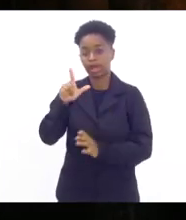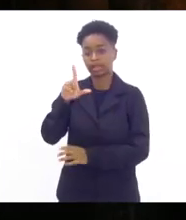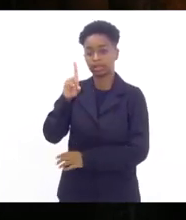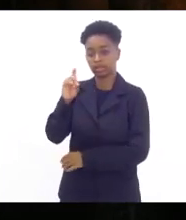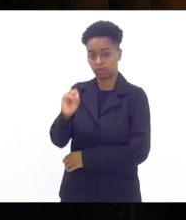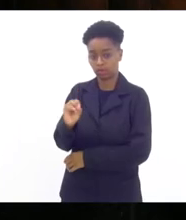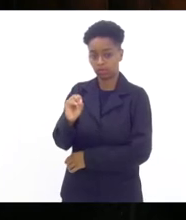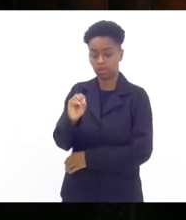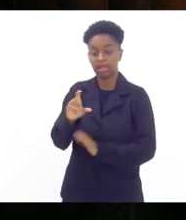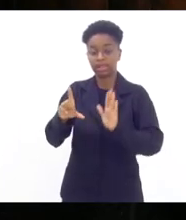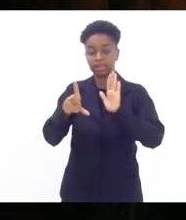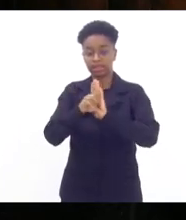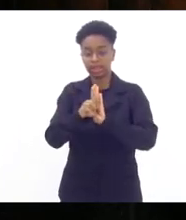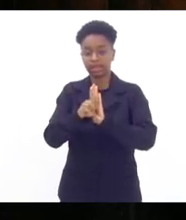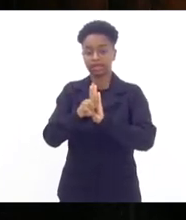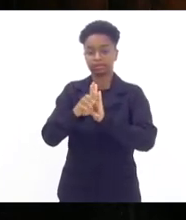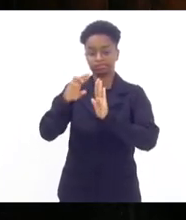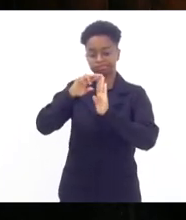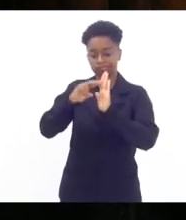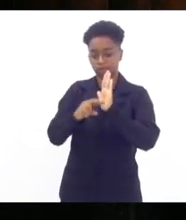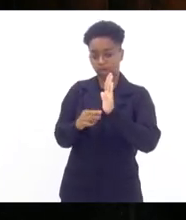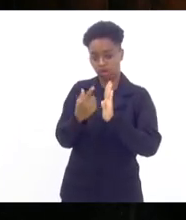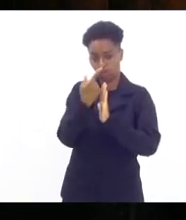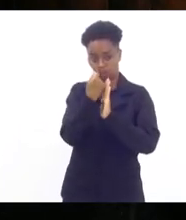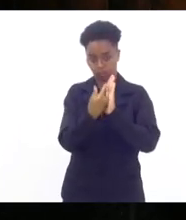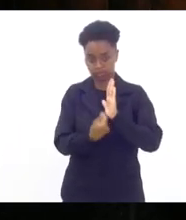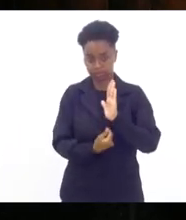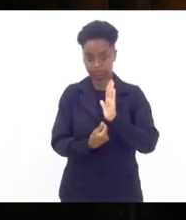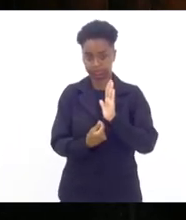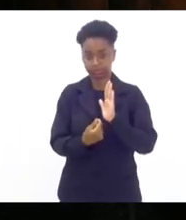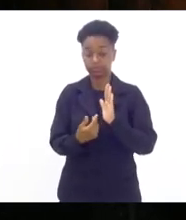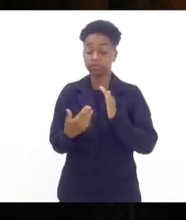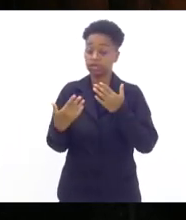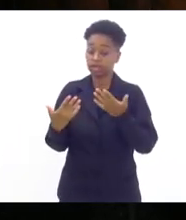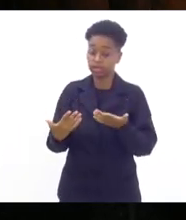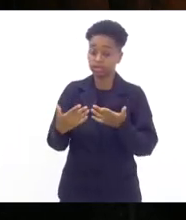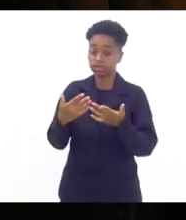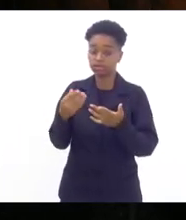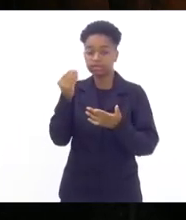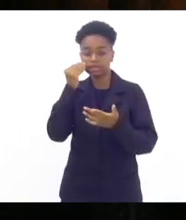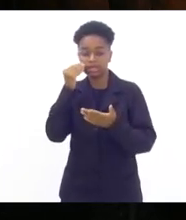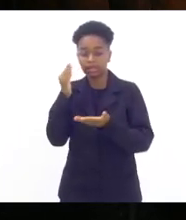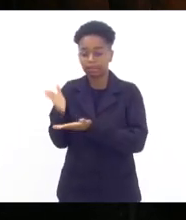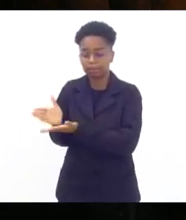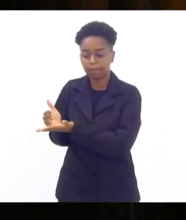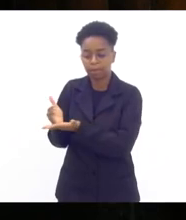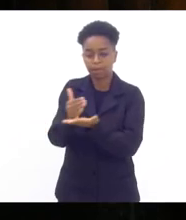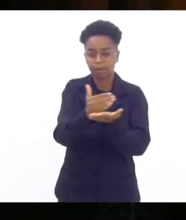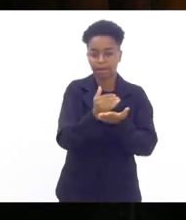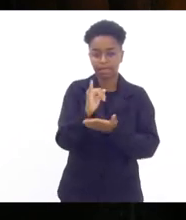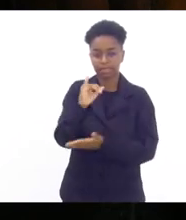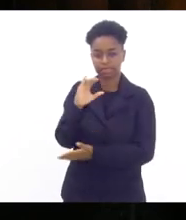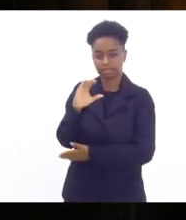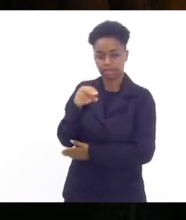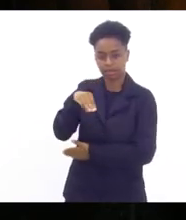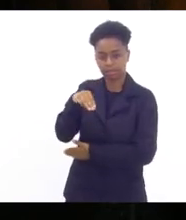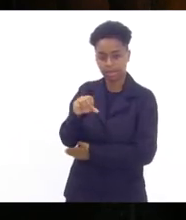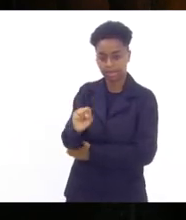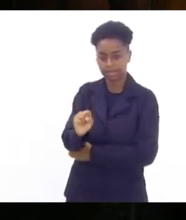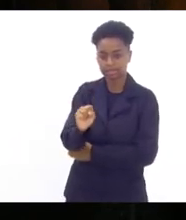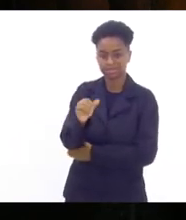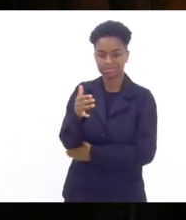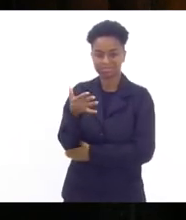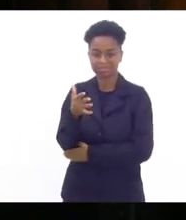lei de diretrizes orçamentárias e a previsão de arrecadação do ICMS é